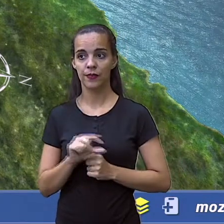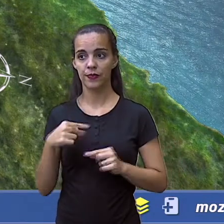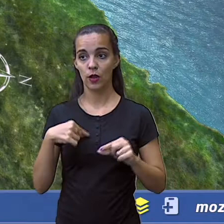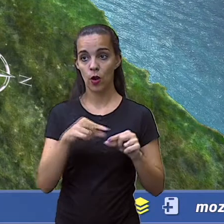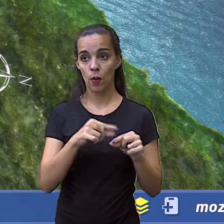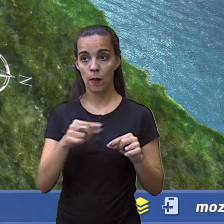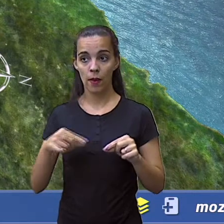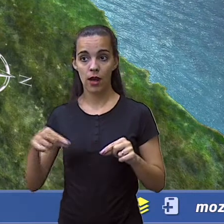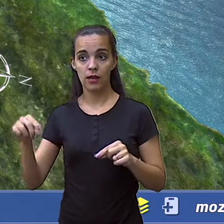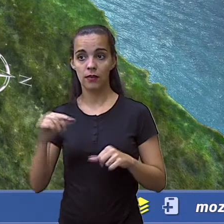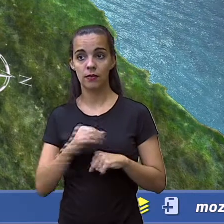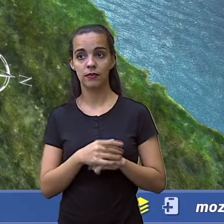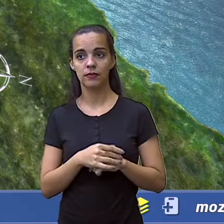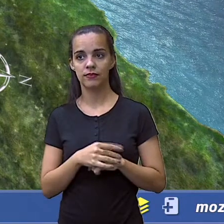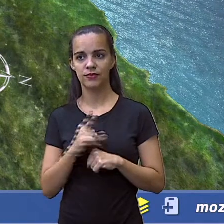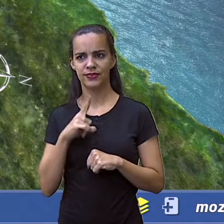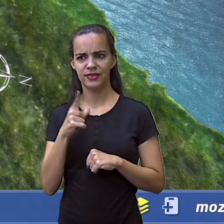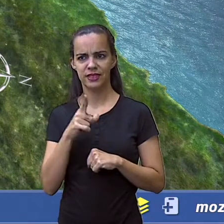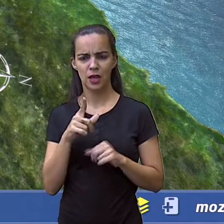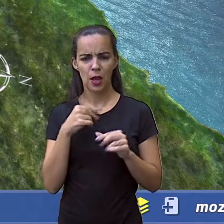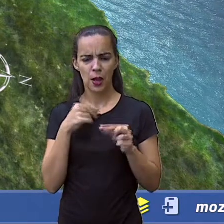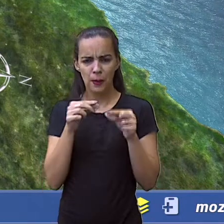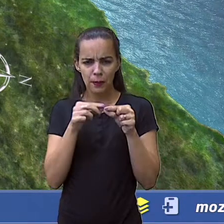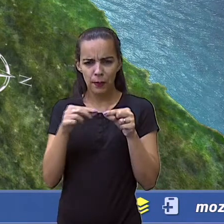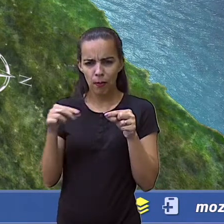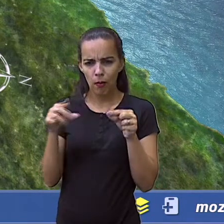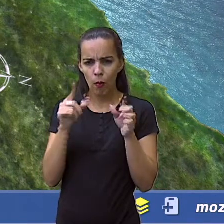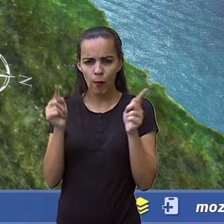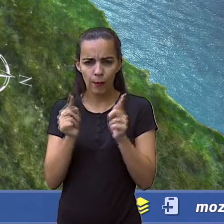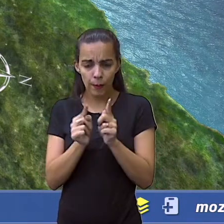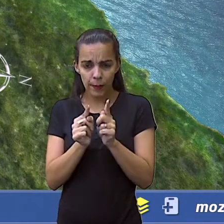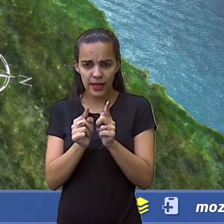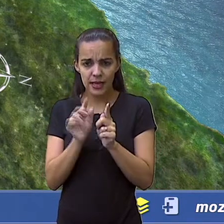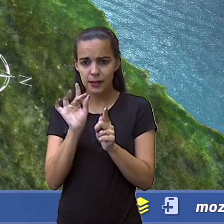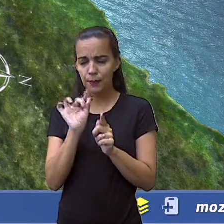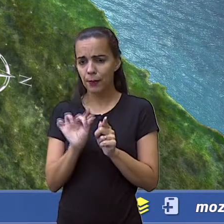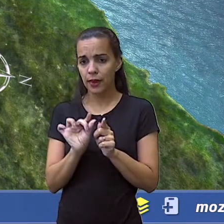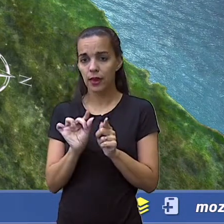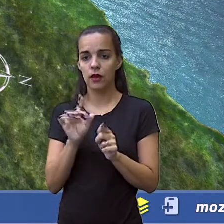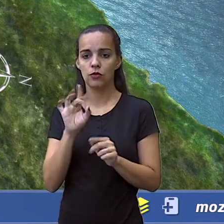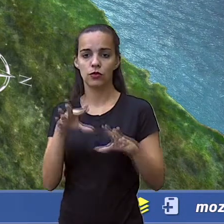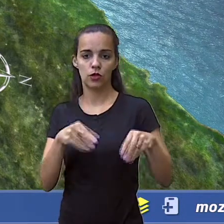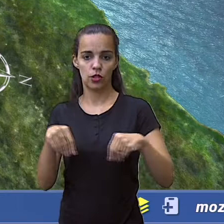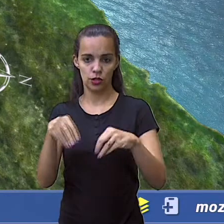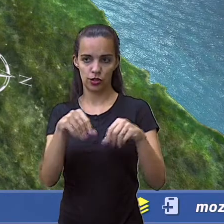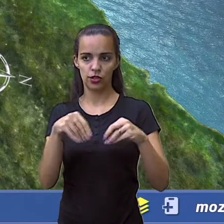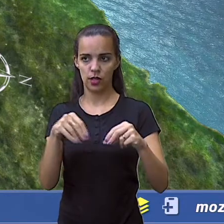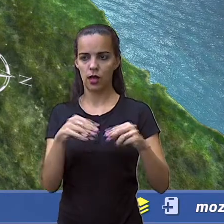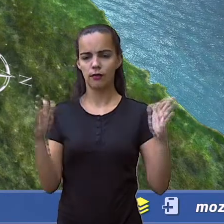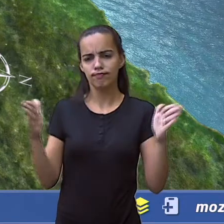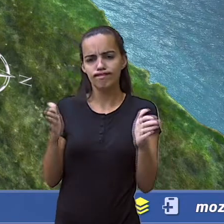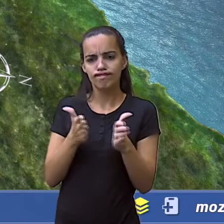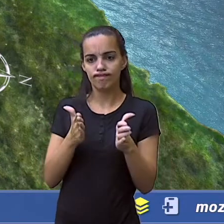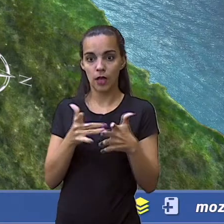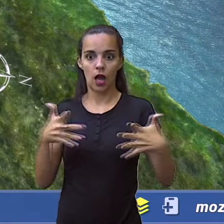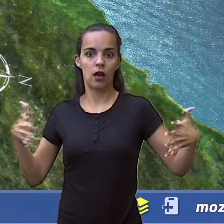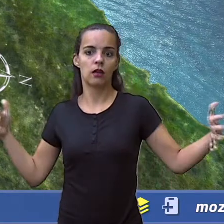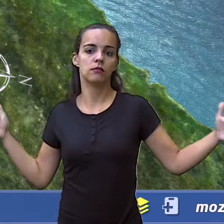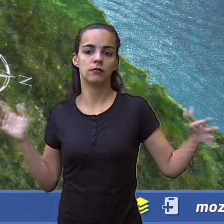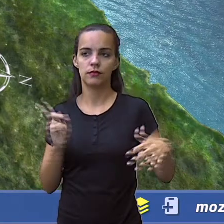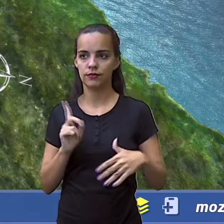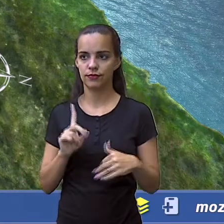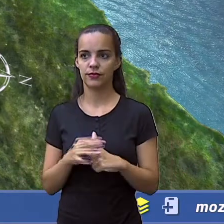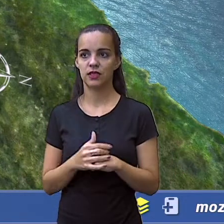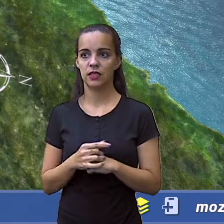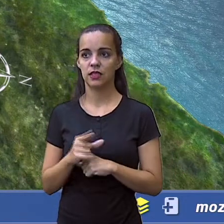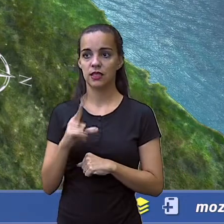perceba o estreito de terra. E aí, nós temos a construção